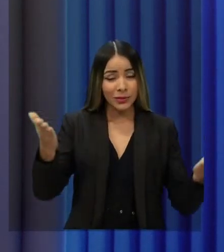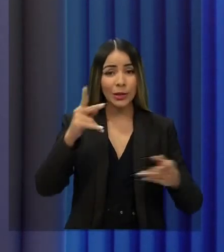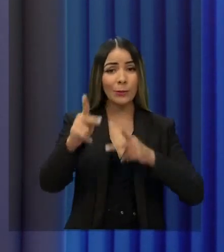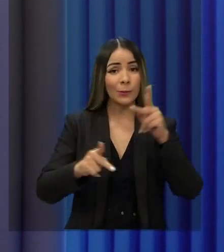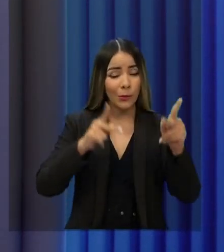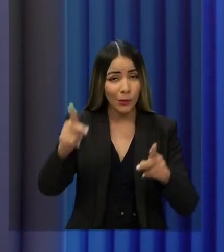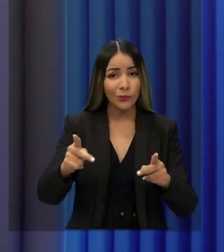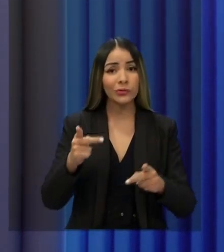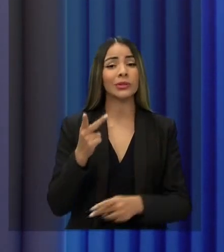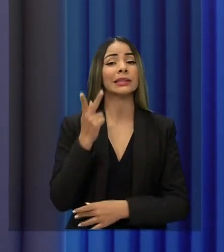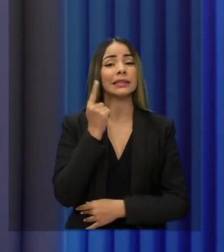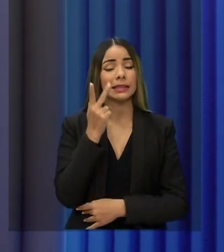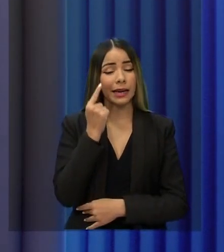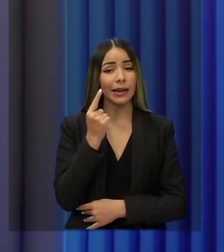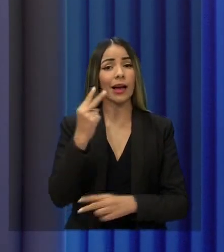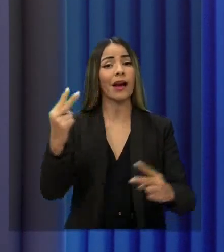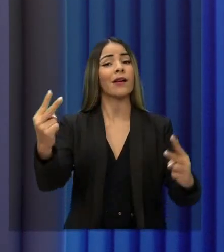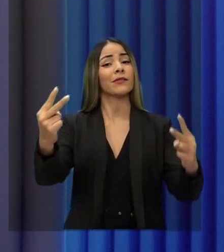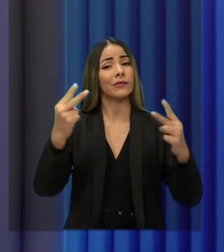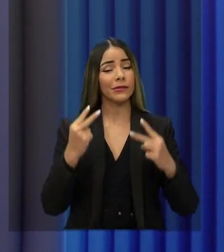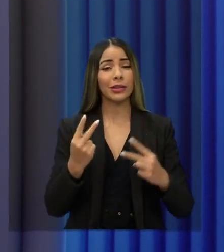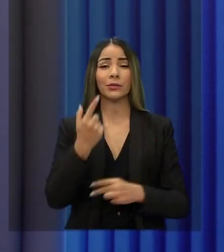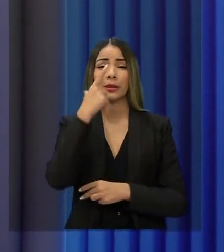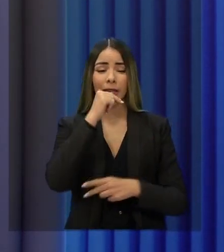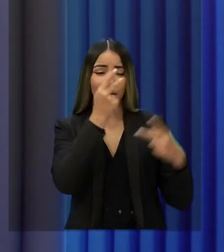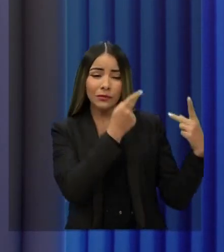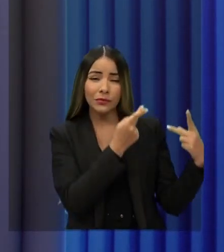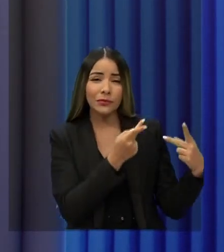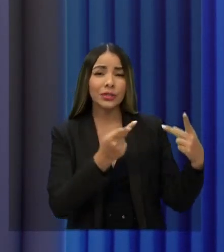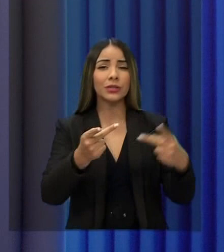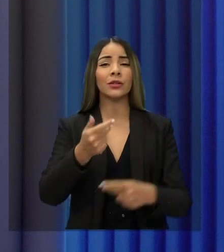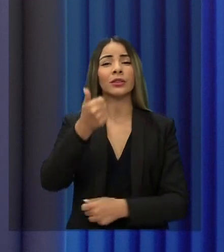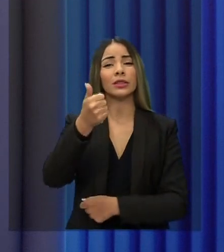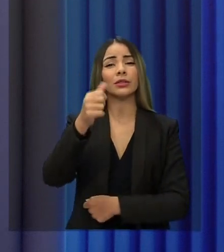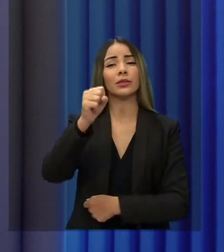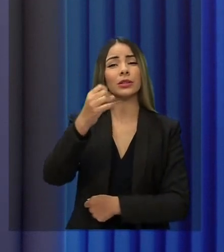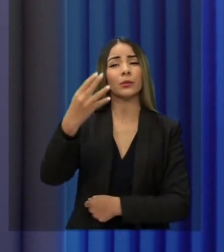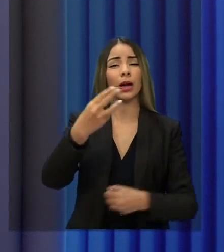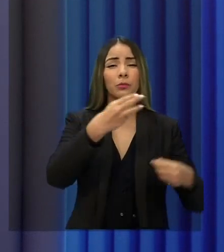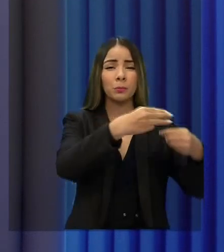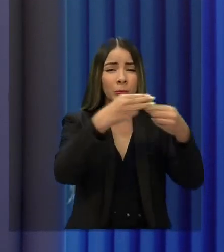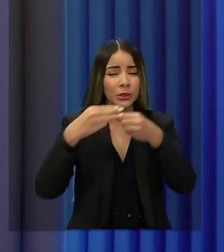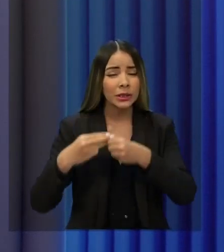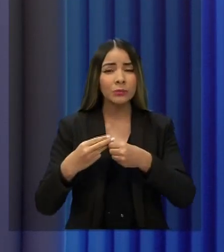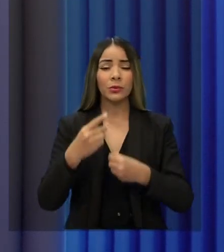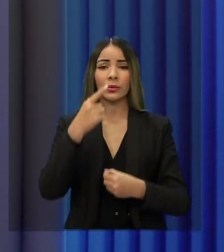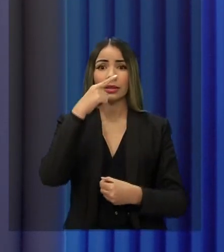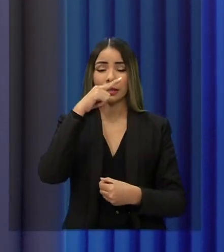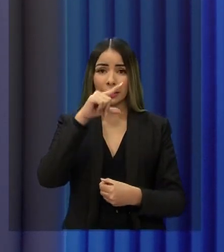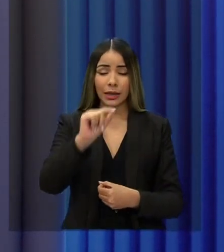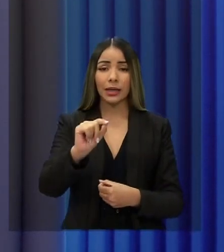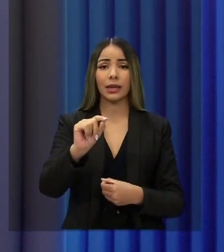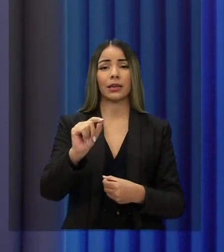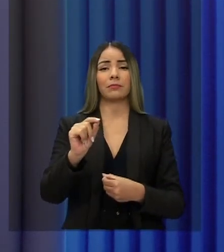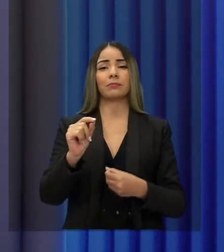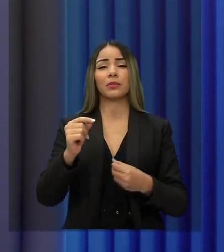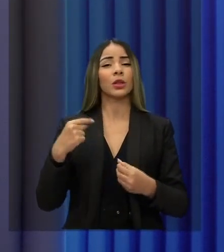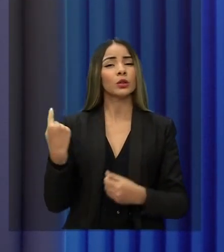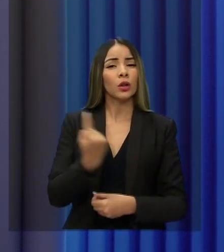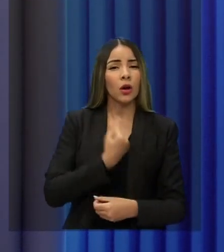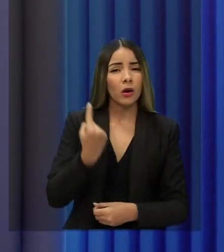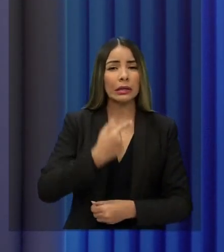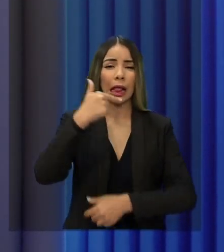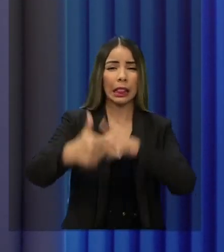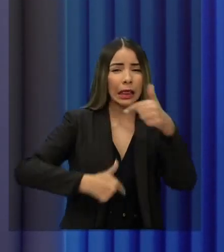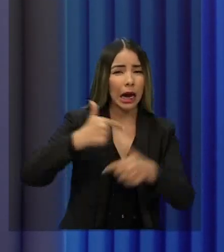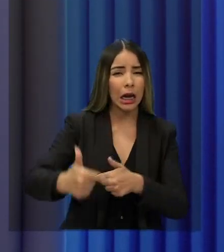quem é que está visitando os 184 municípios, quem construiu uma candidatura sólida a partir do seu trabalho, quem não precisou de padrinho político alçar na